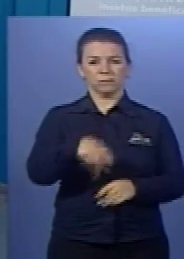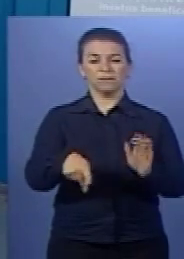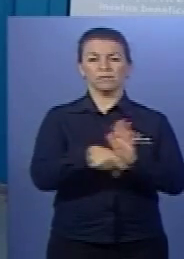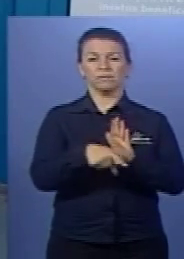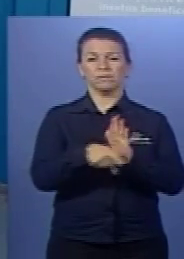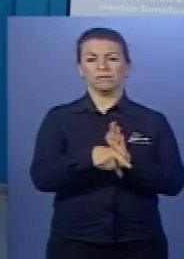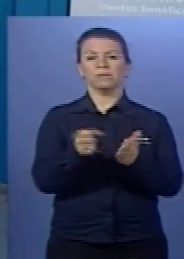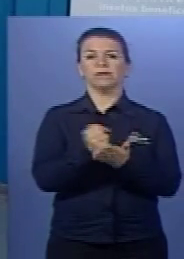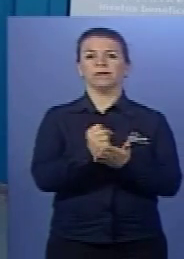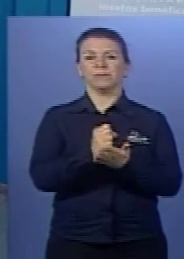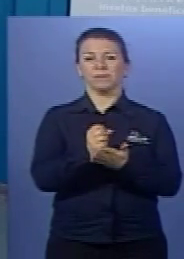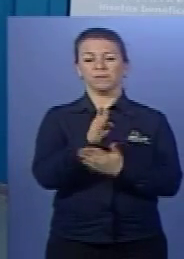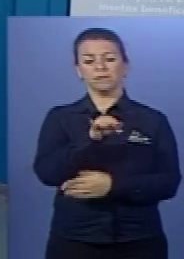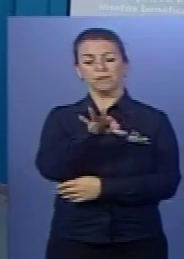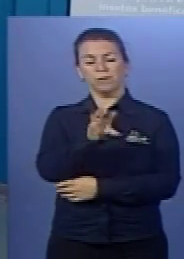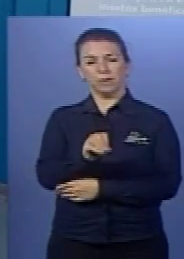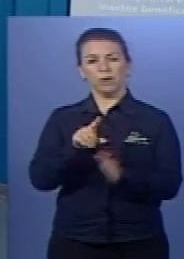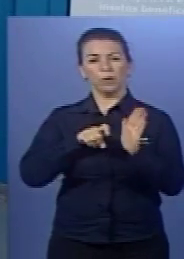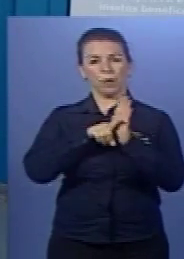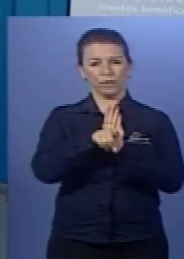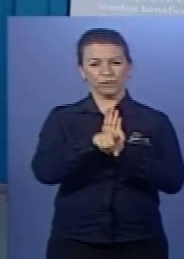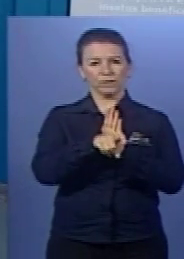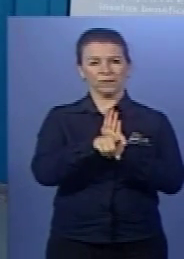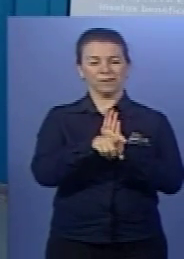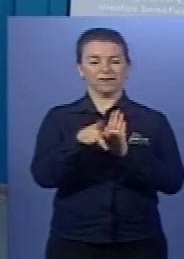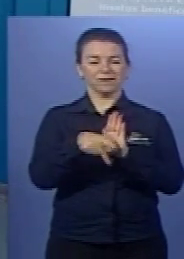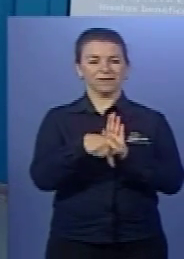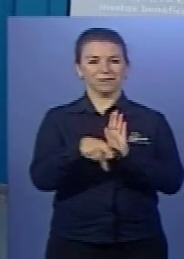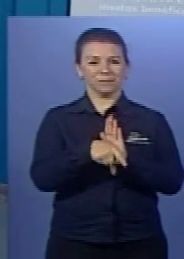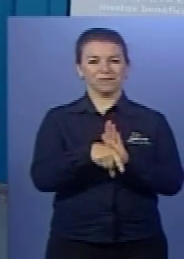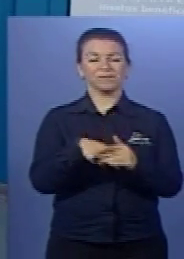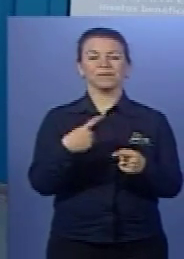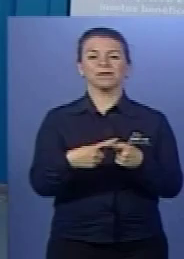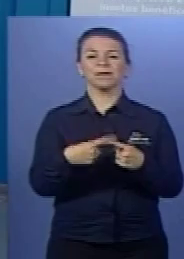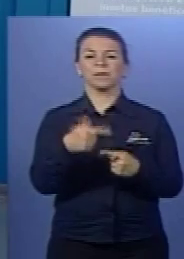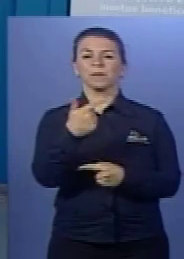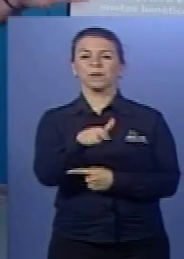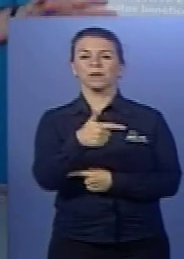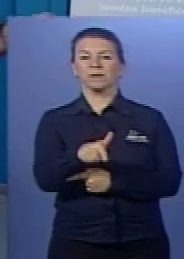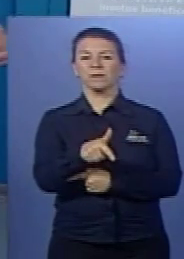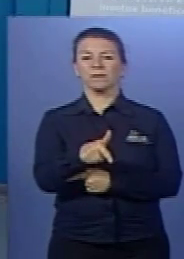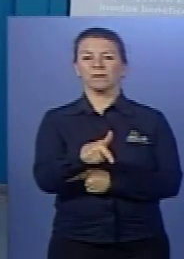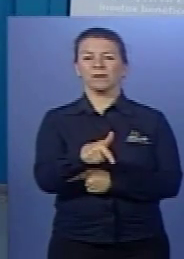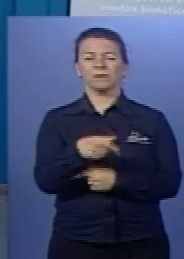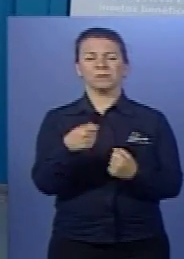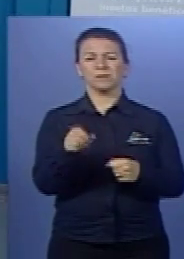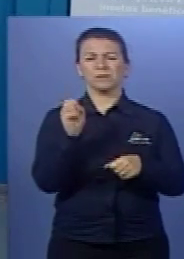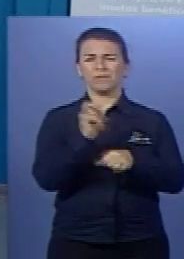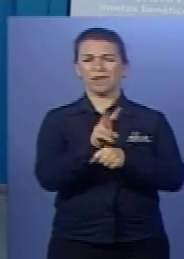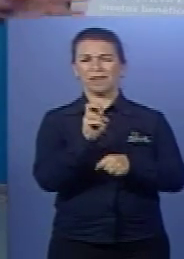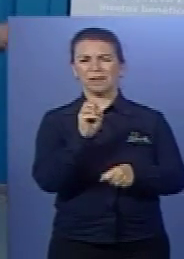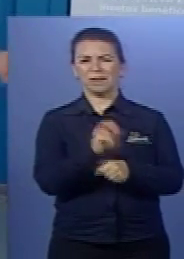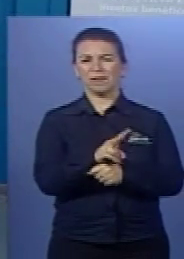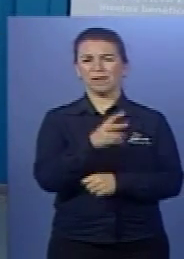controle biológico. Desta forma, você não vai usar o quê? Fungicida,